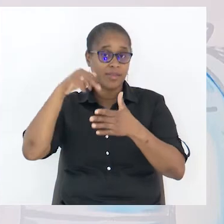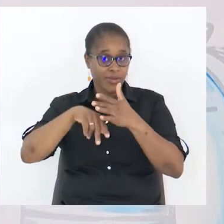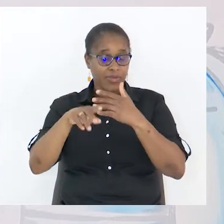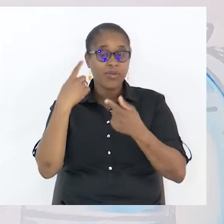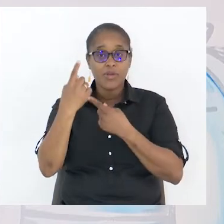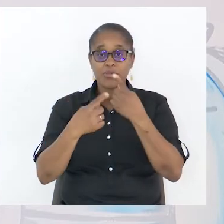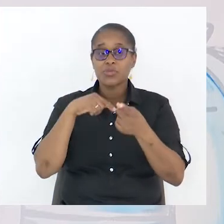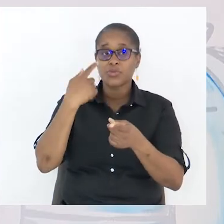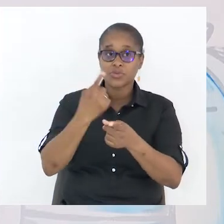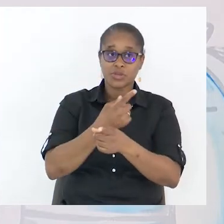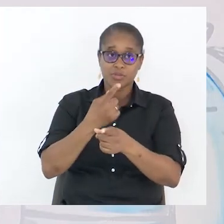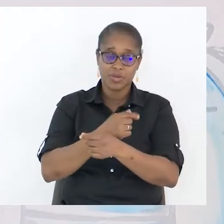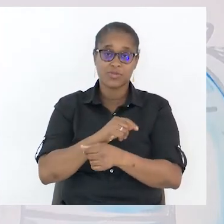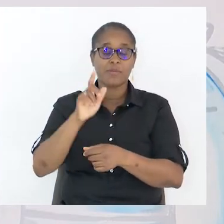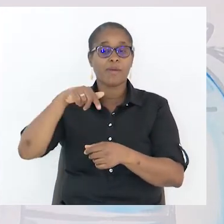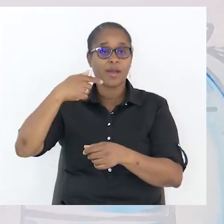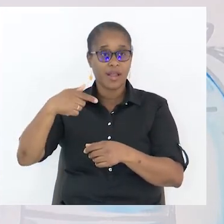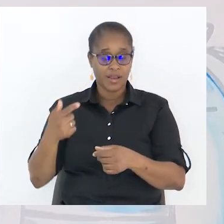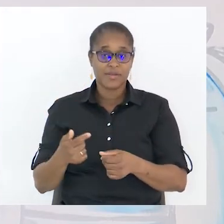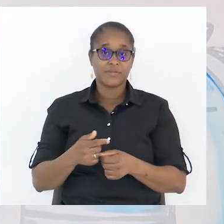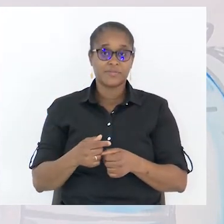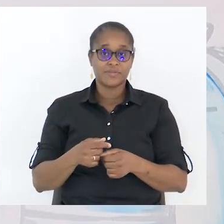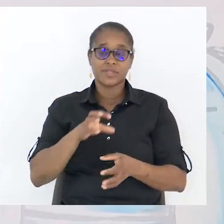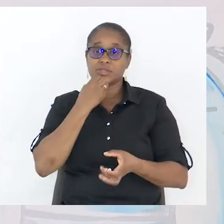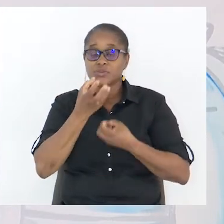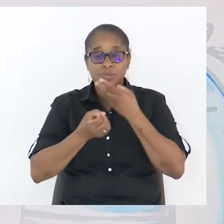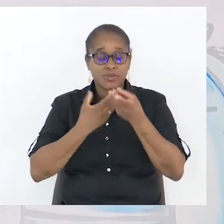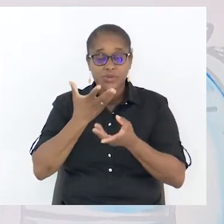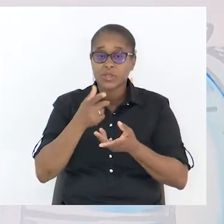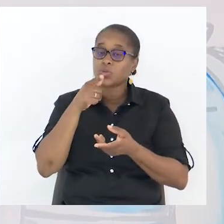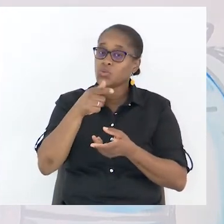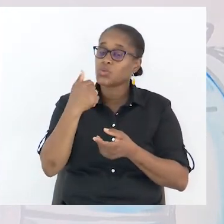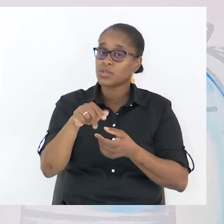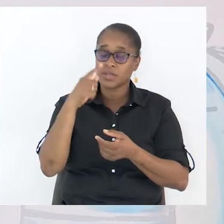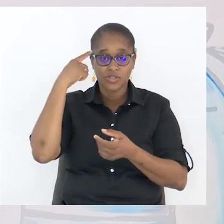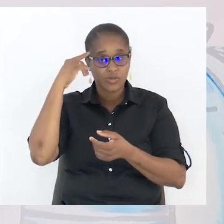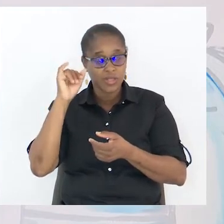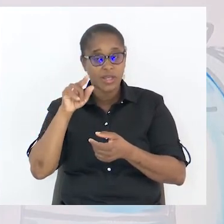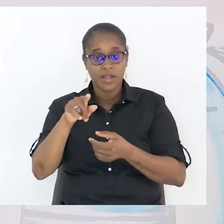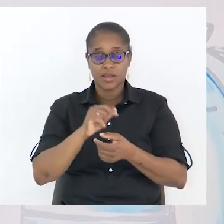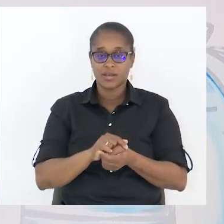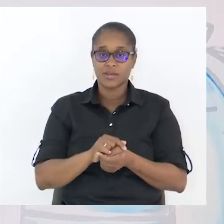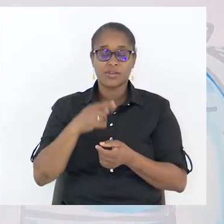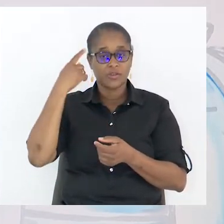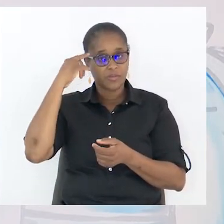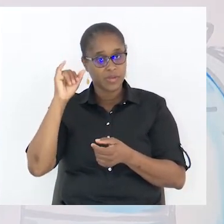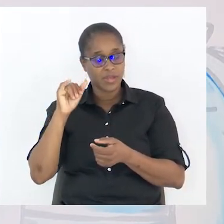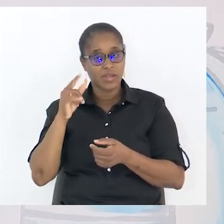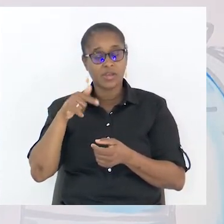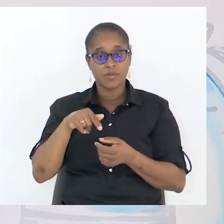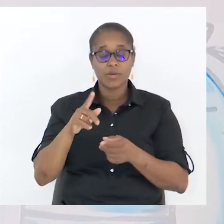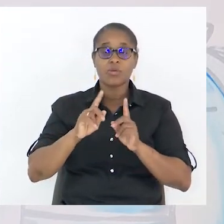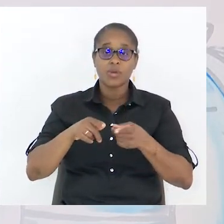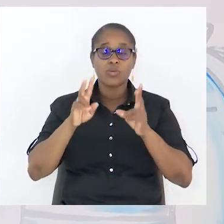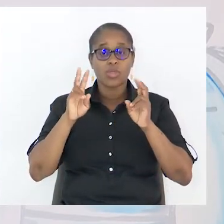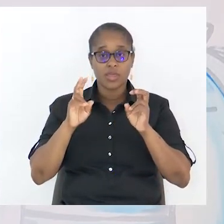elementos. Para além das argumentações, tu tens lá uma ideia. É uma ideia que vem a partir de um tema.